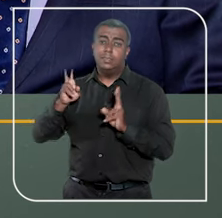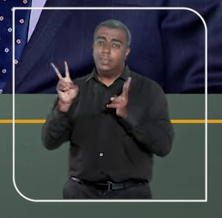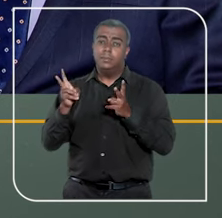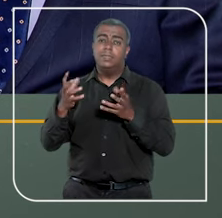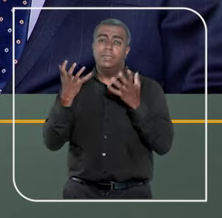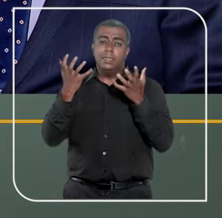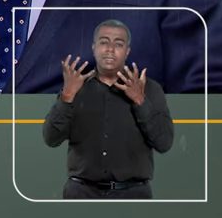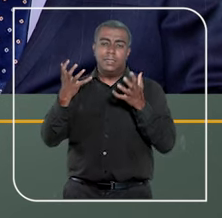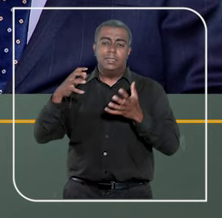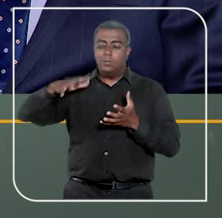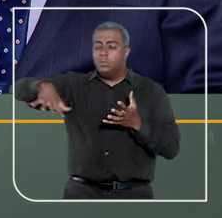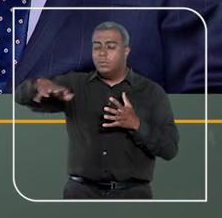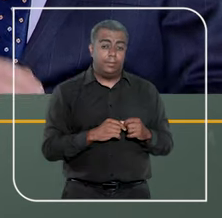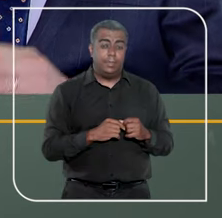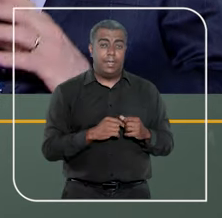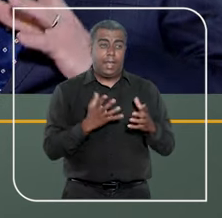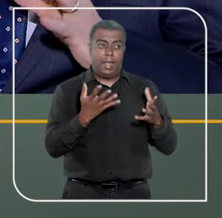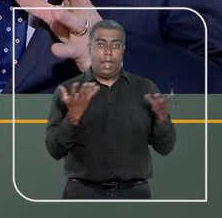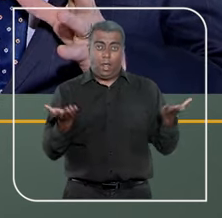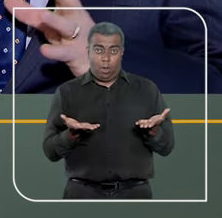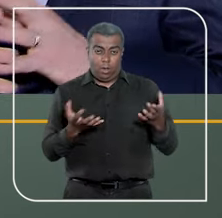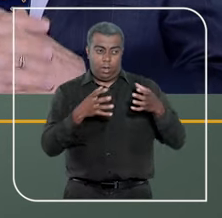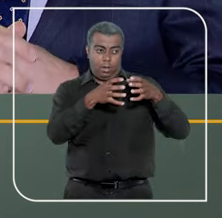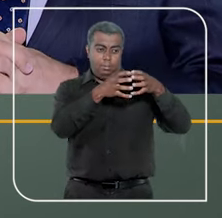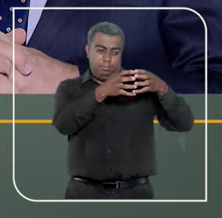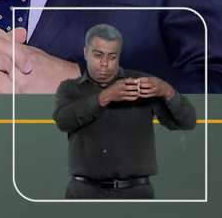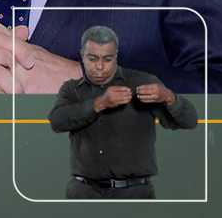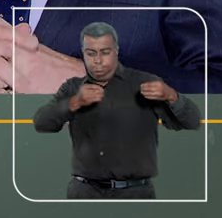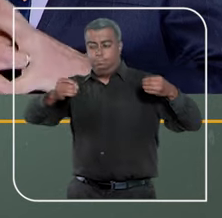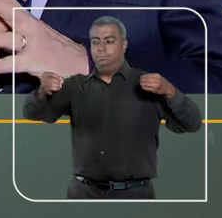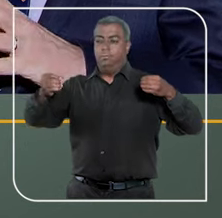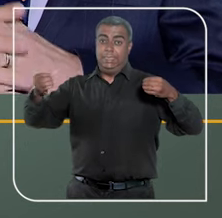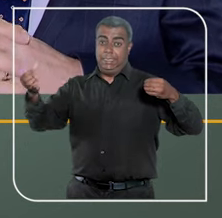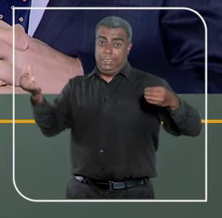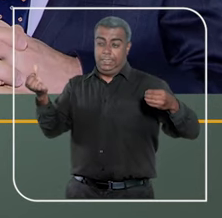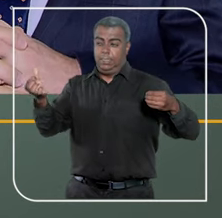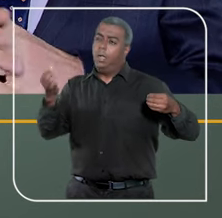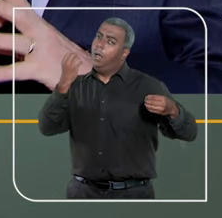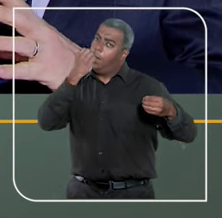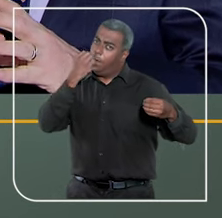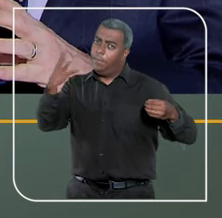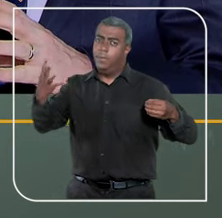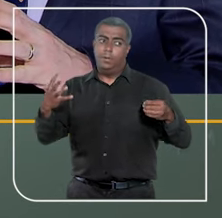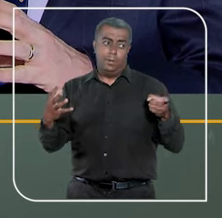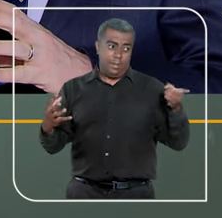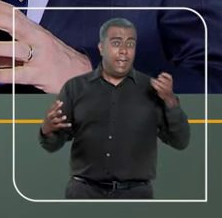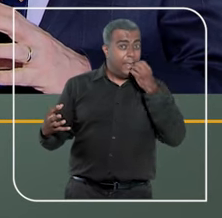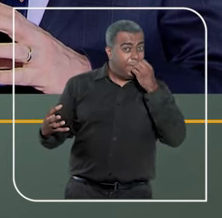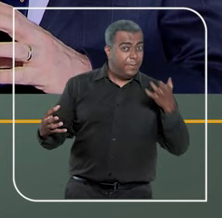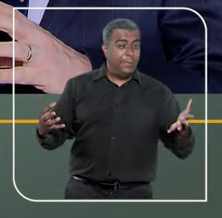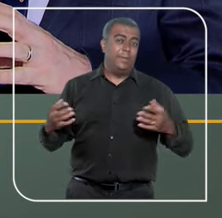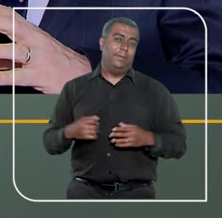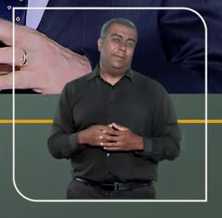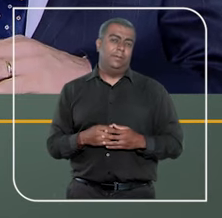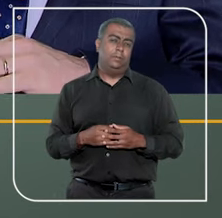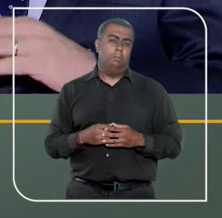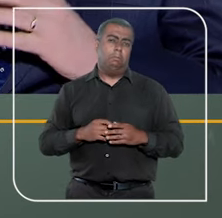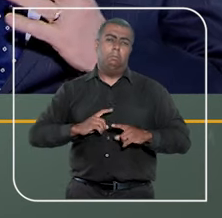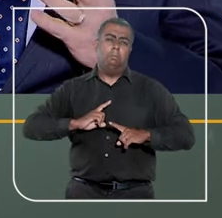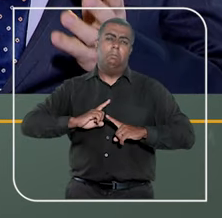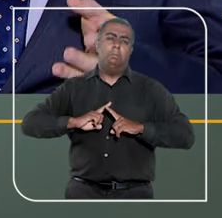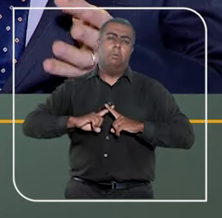mineiro, do cidadão mineiro. E esse desmembramento, ele é saudável tanto para a primeira região,